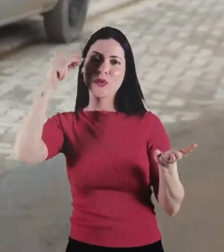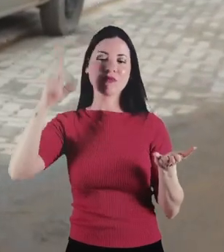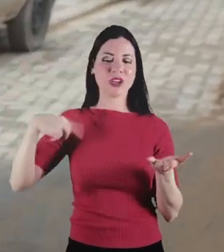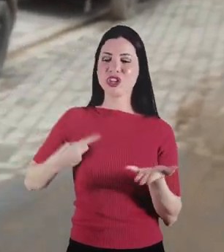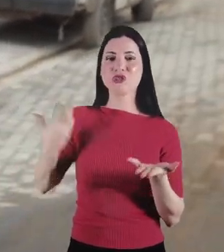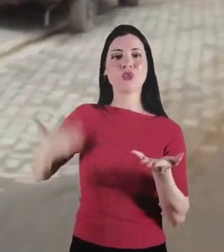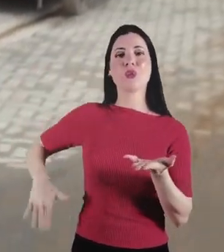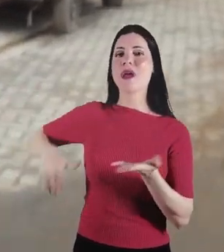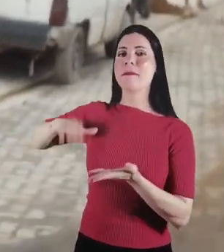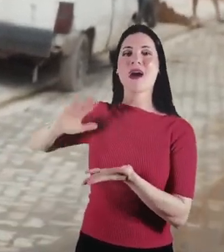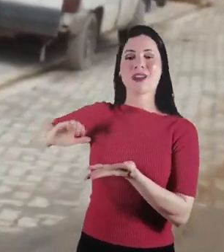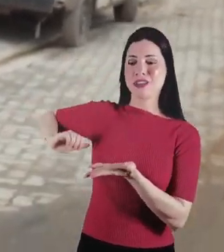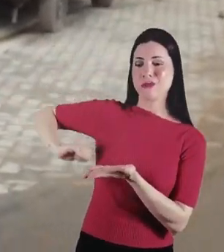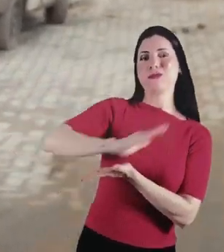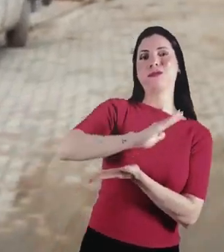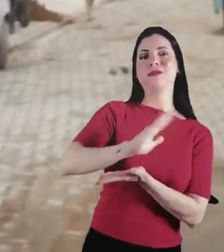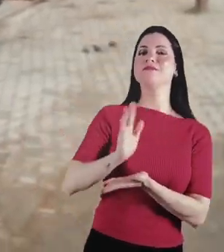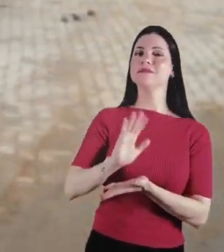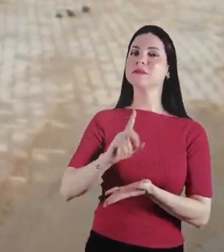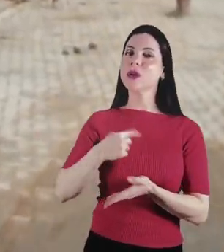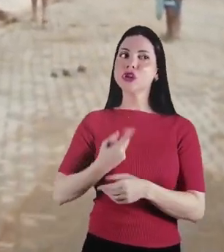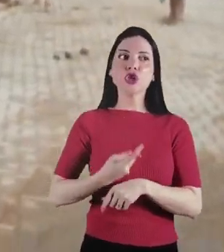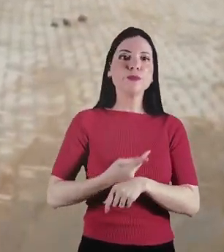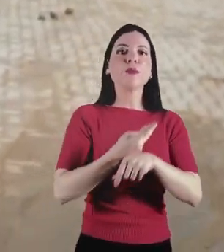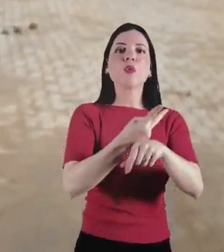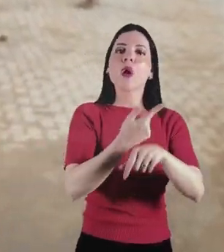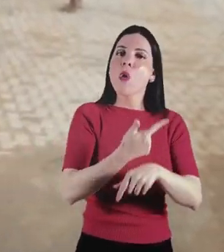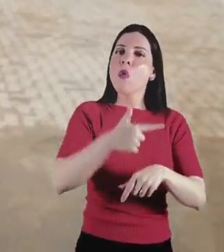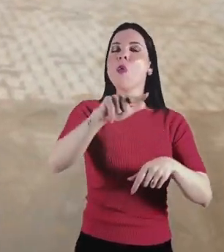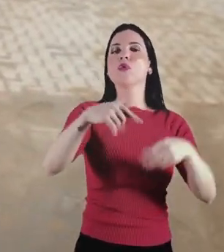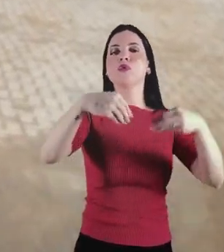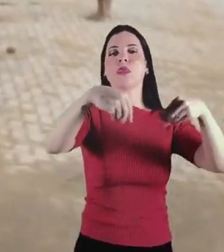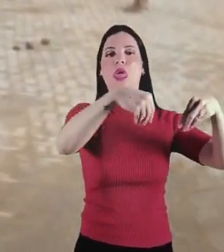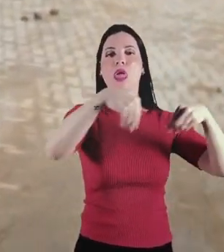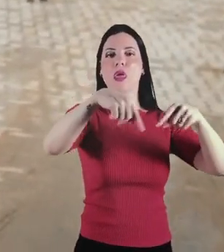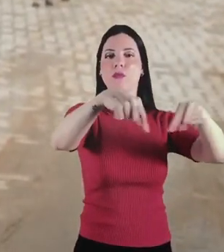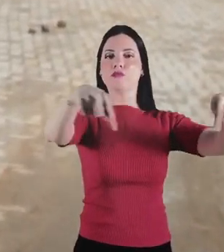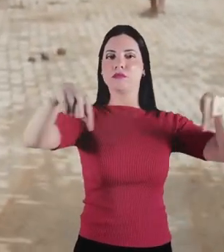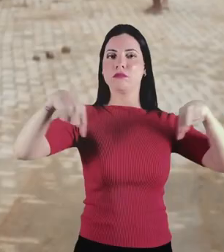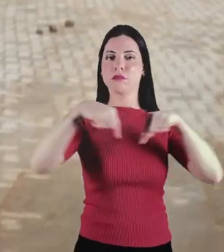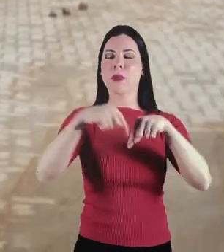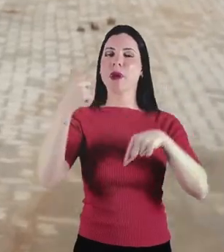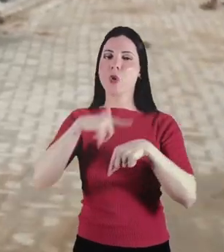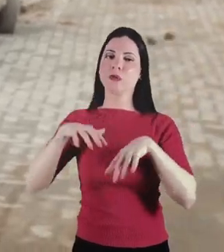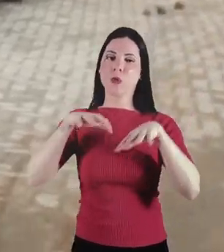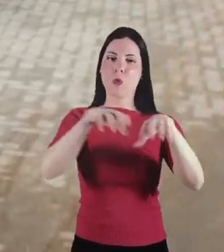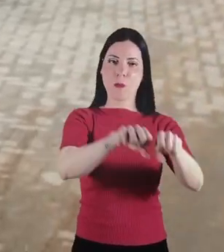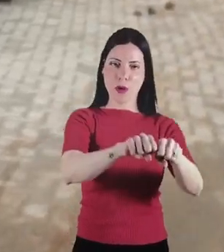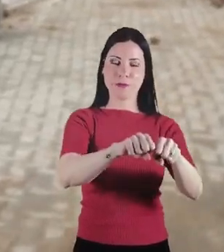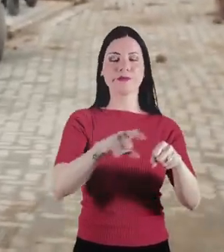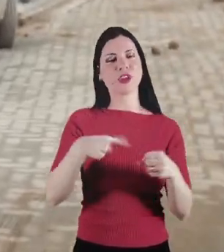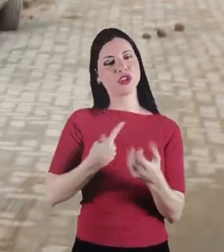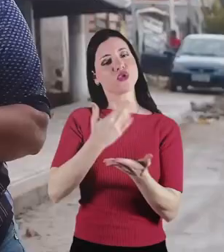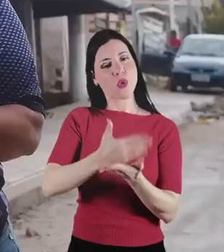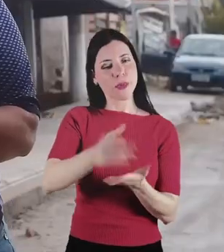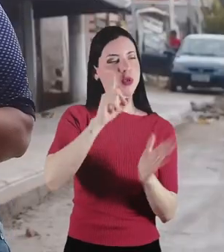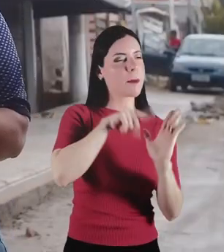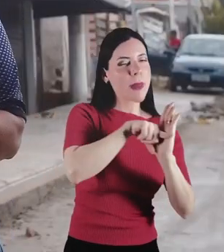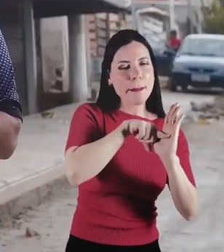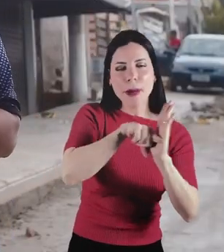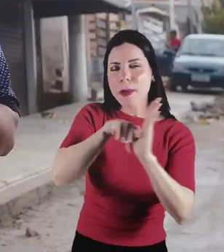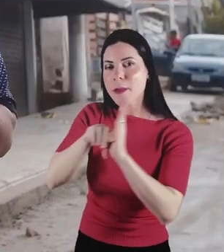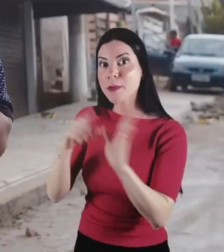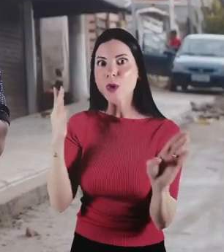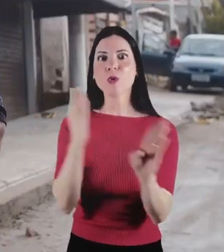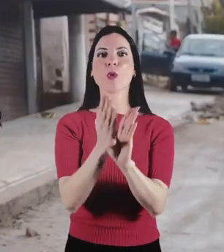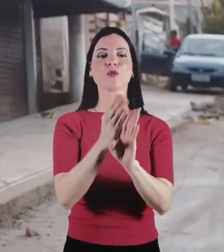trégua com a prefeitura, para a gente não ser mais despejado, nós iríamos procurar um outro terreno para poder ocupar. E aí